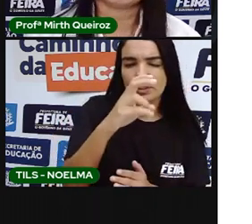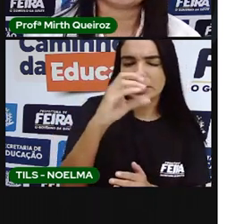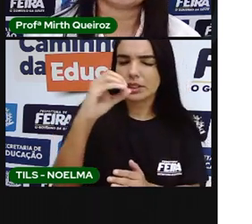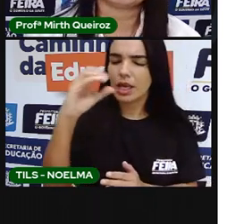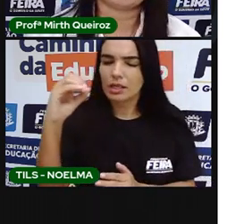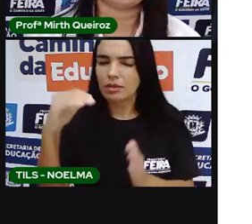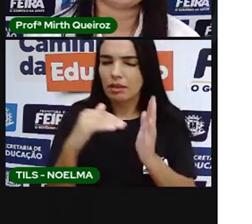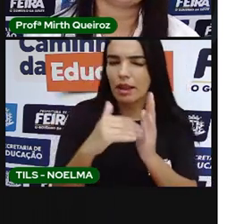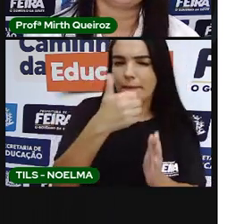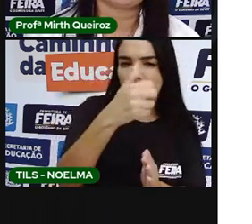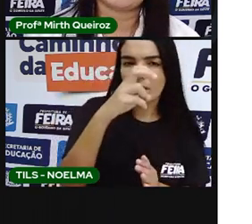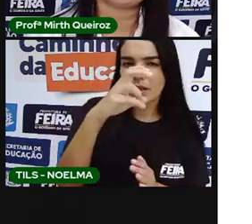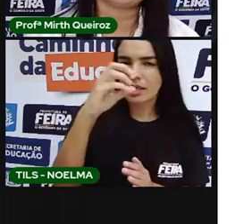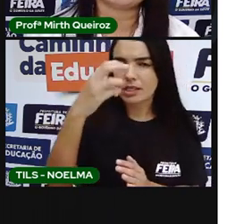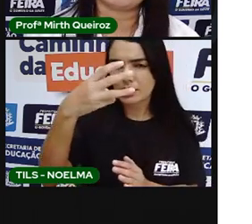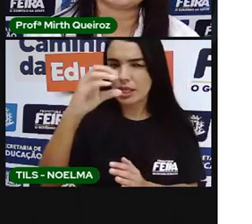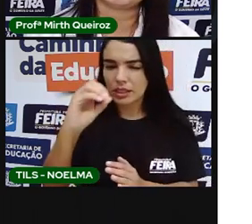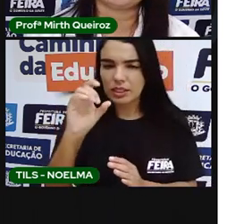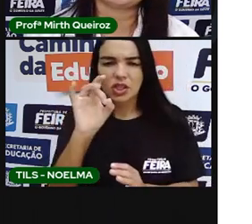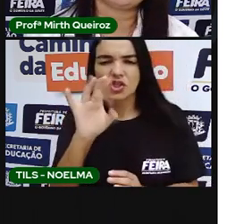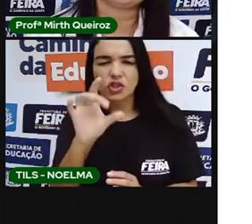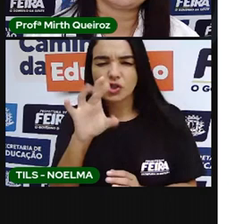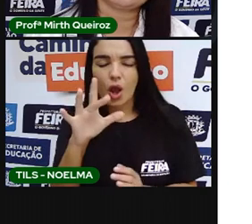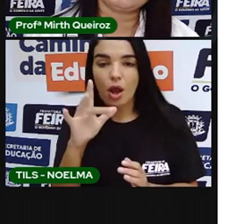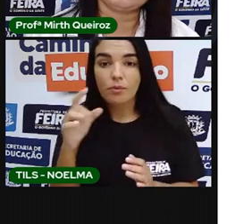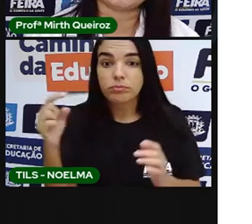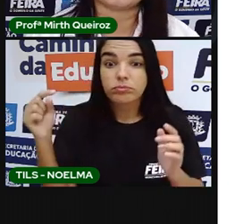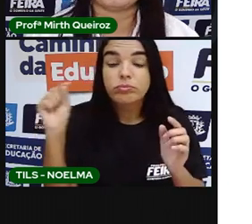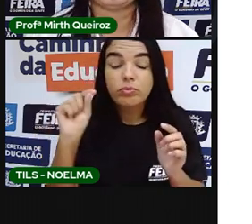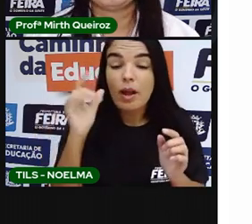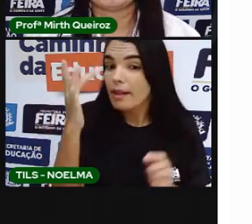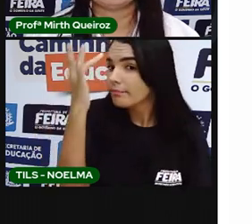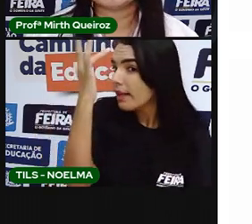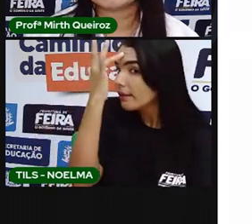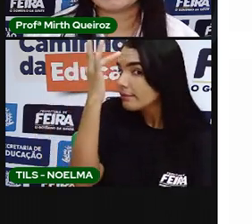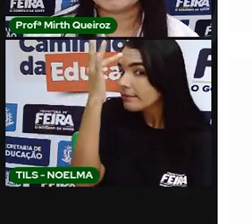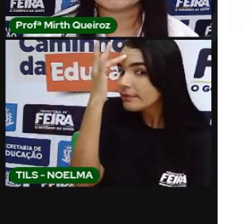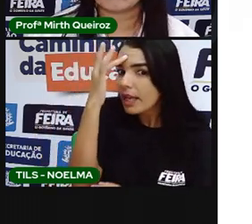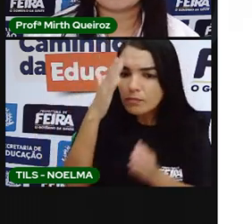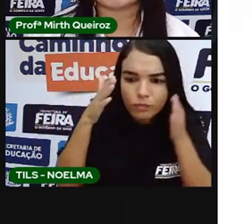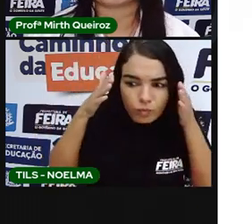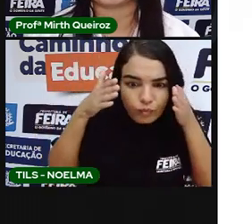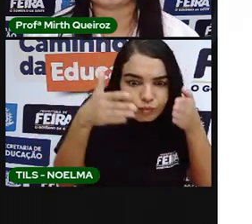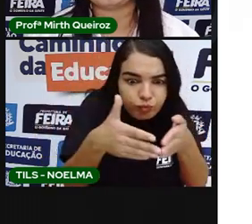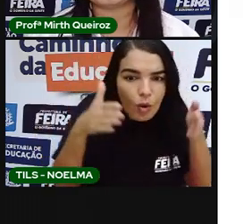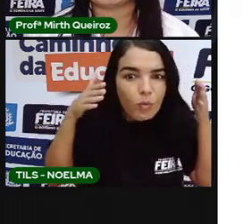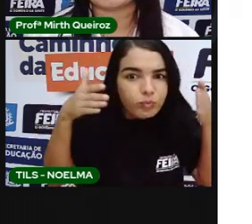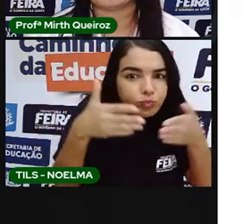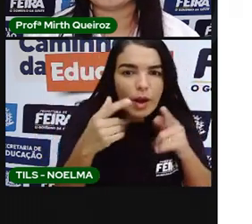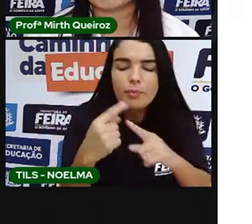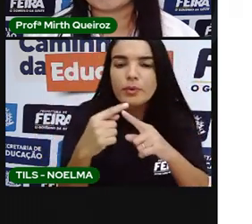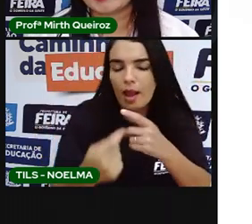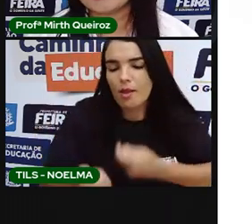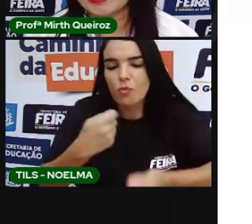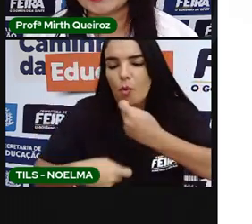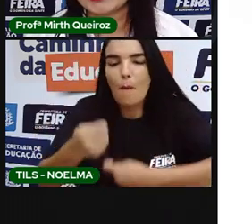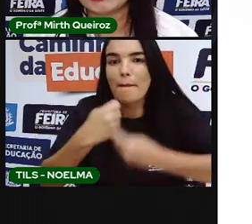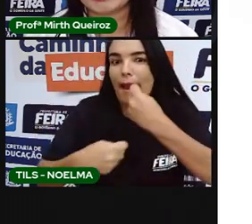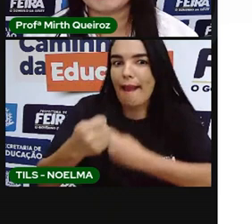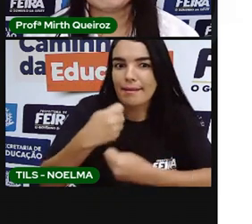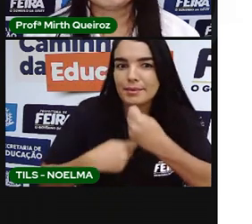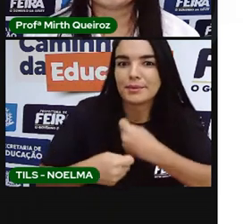os portugueses estavam mais focados lá nas especiarias das Índias, né? Em manter esse comércio com as Índias, que estava no próximo